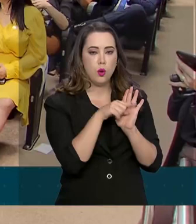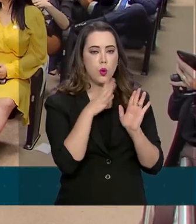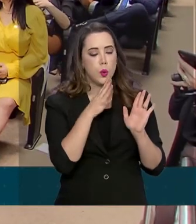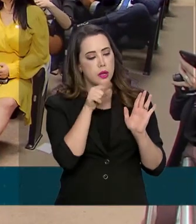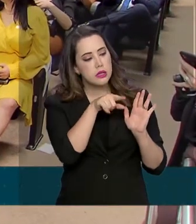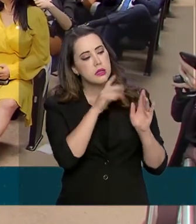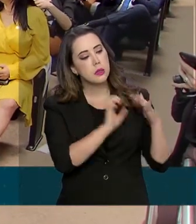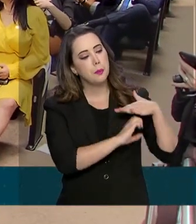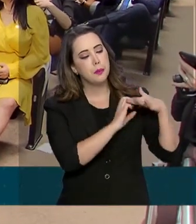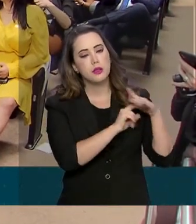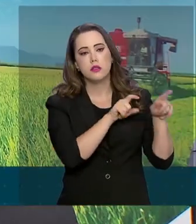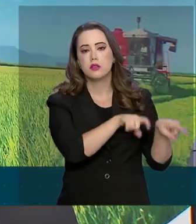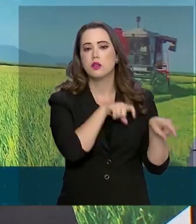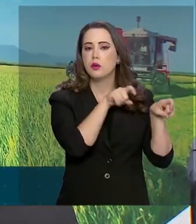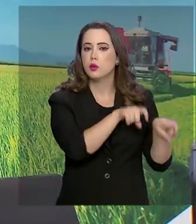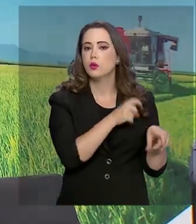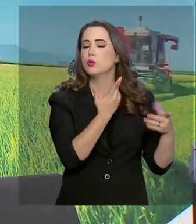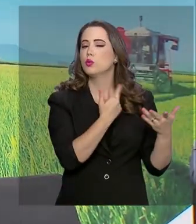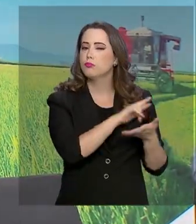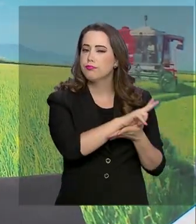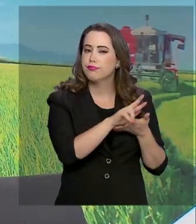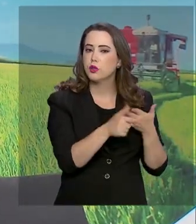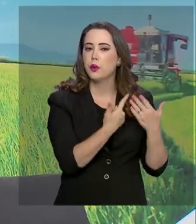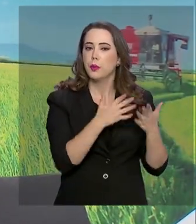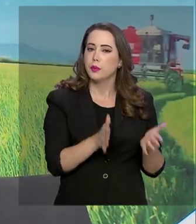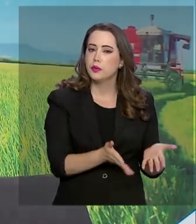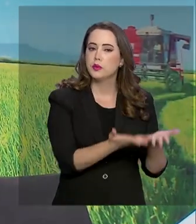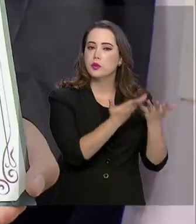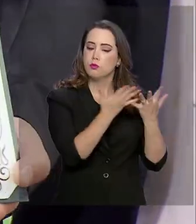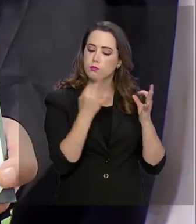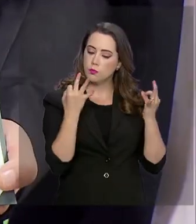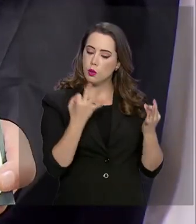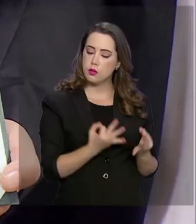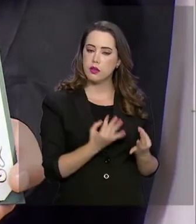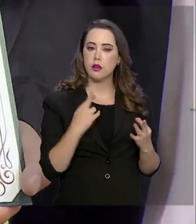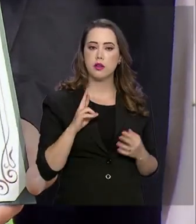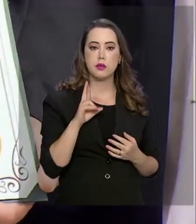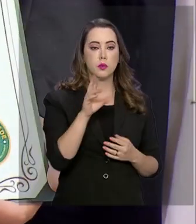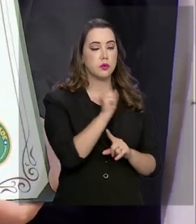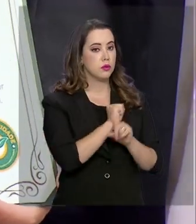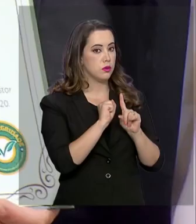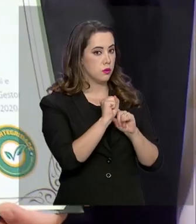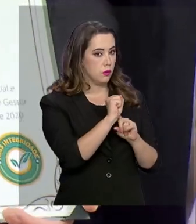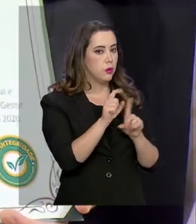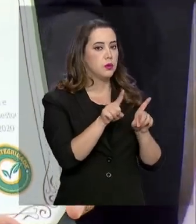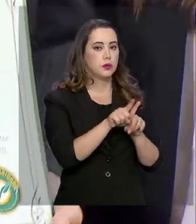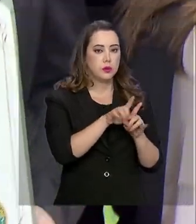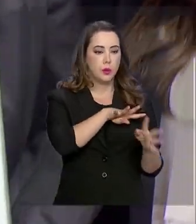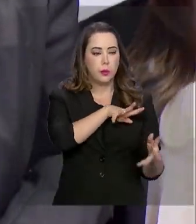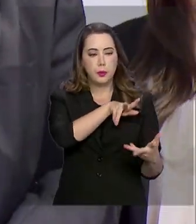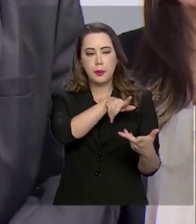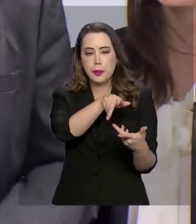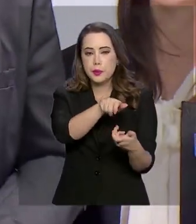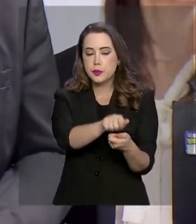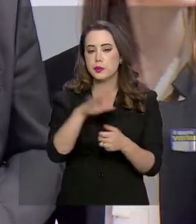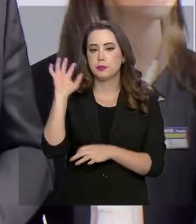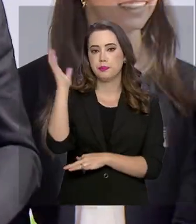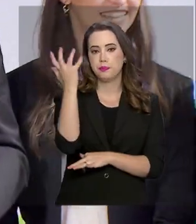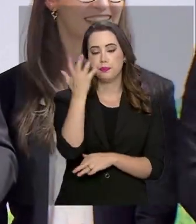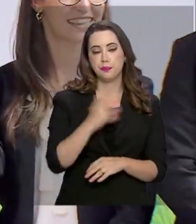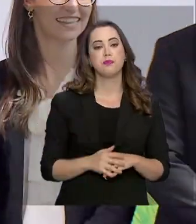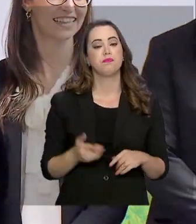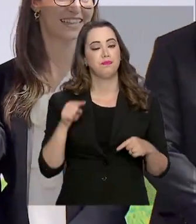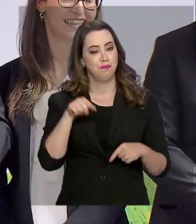do agronegócio que implementam políticas de integridade, ética, responsabilidade social e sustentabilidade ambiental.